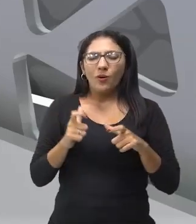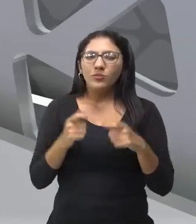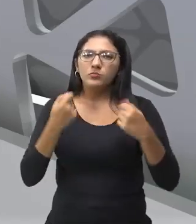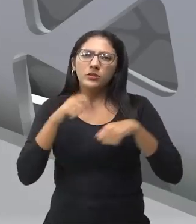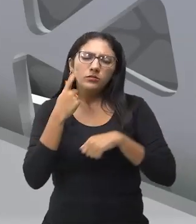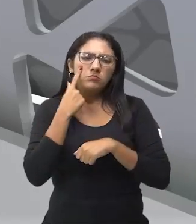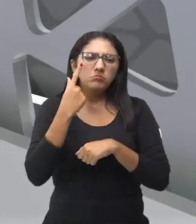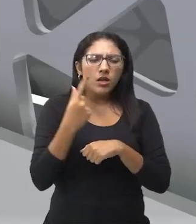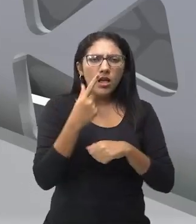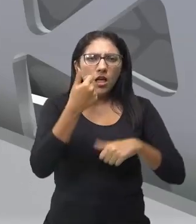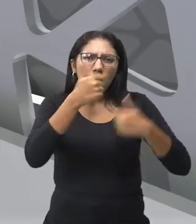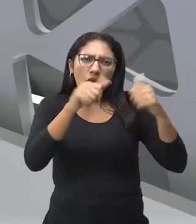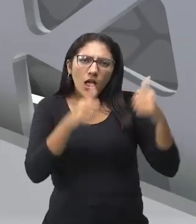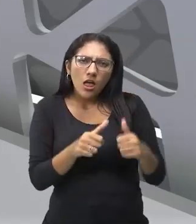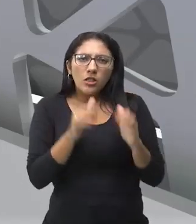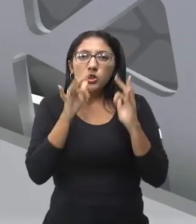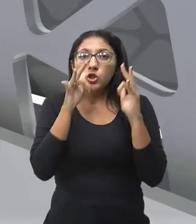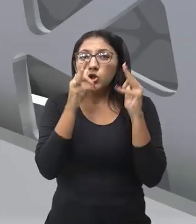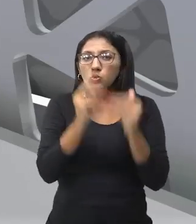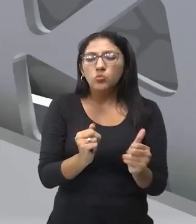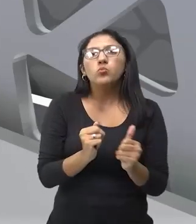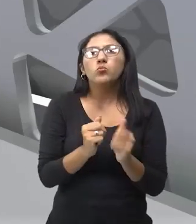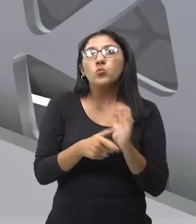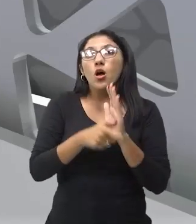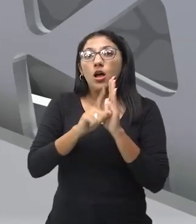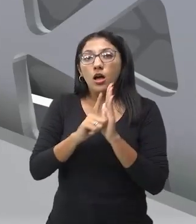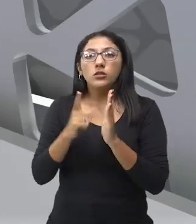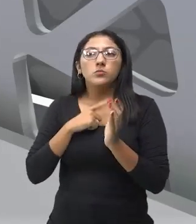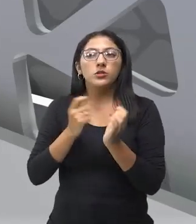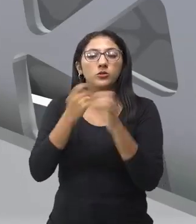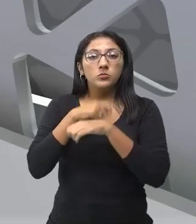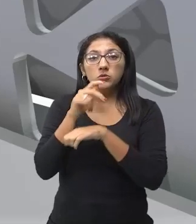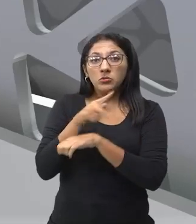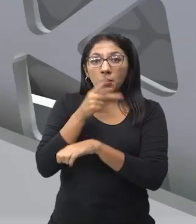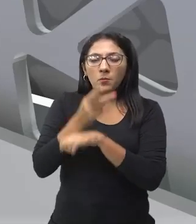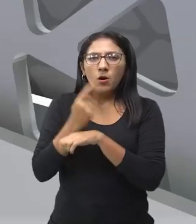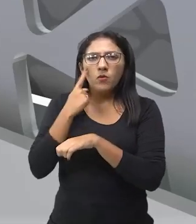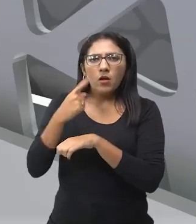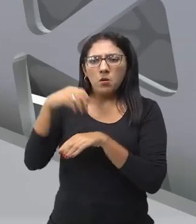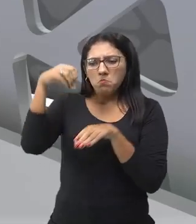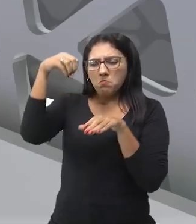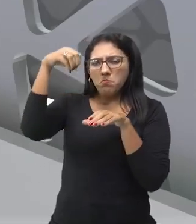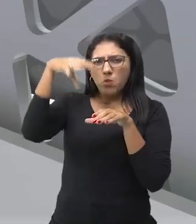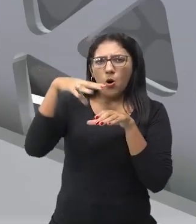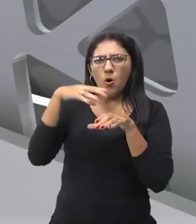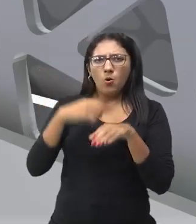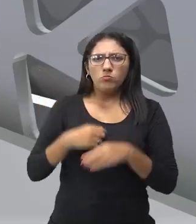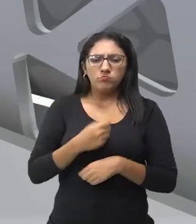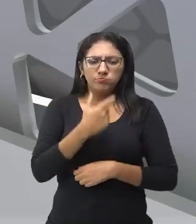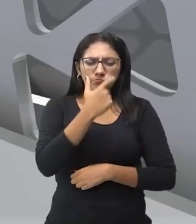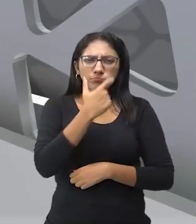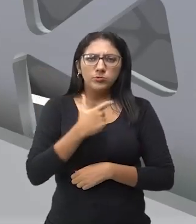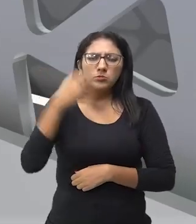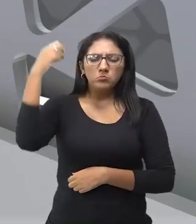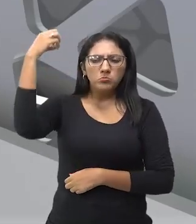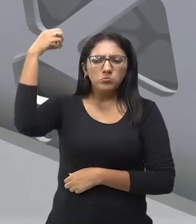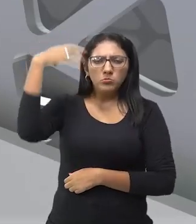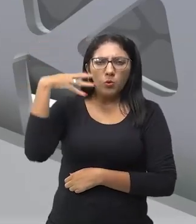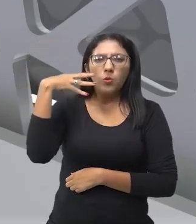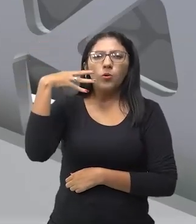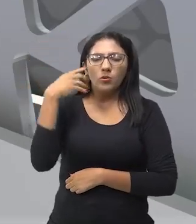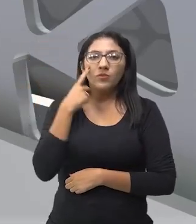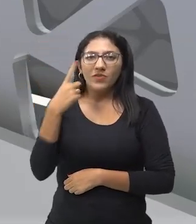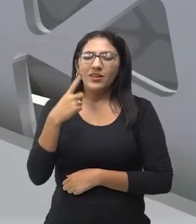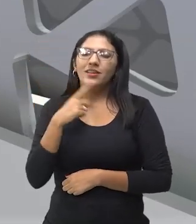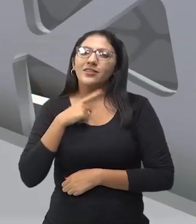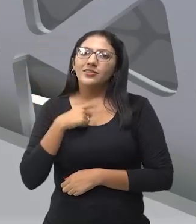um estudo ali para colocar a iluminação bem em cima de cada personagem. Então, tudo isso aí são